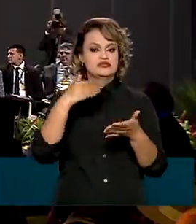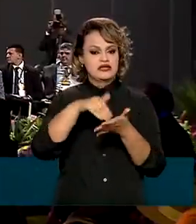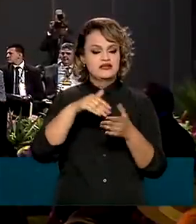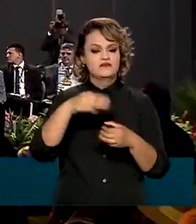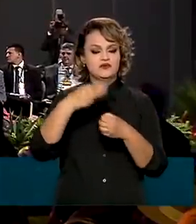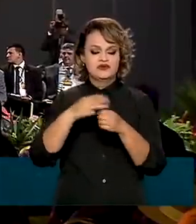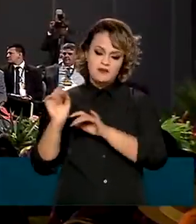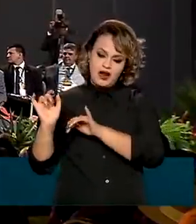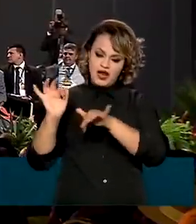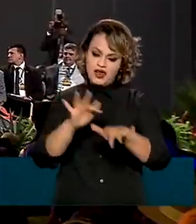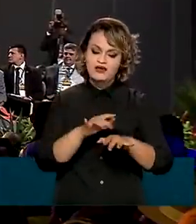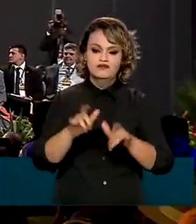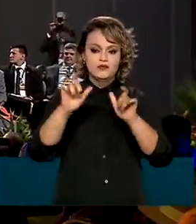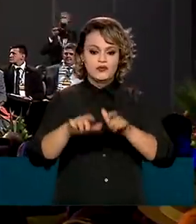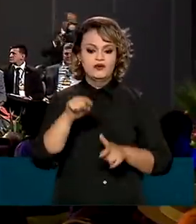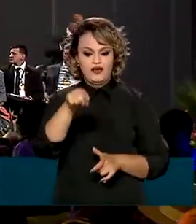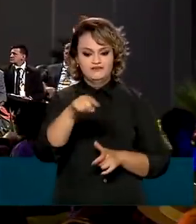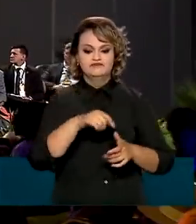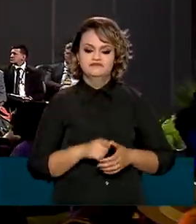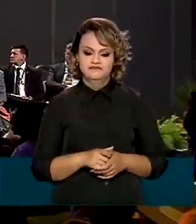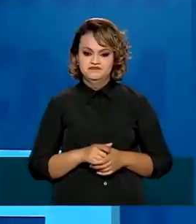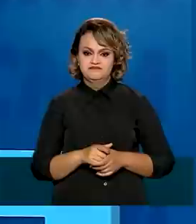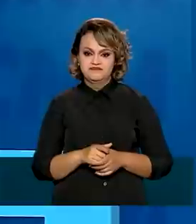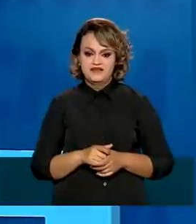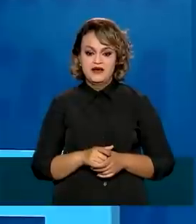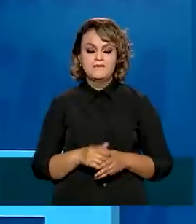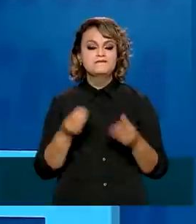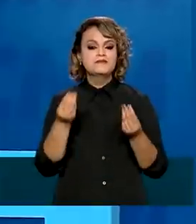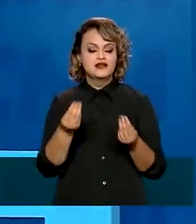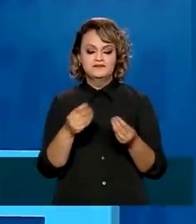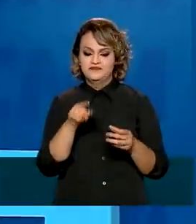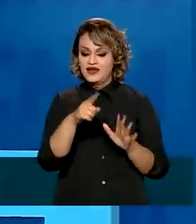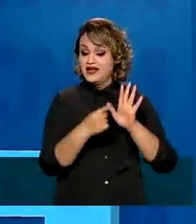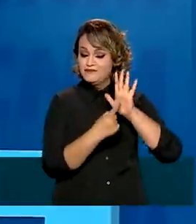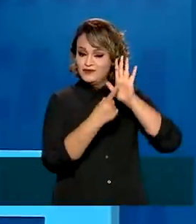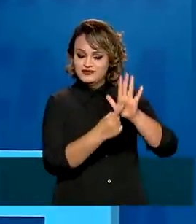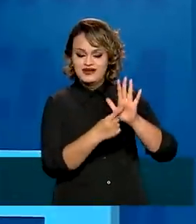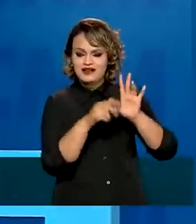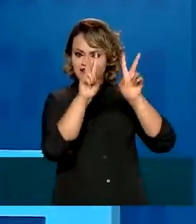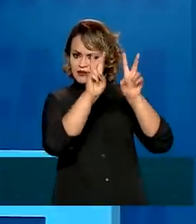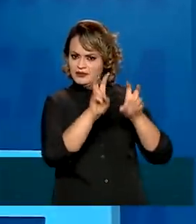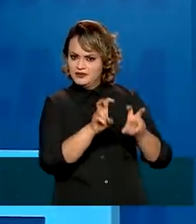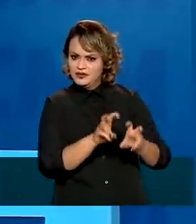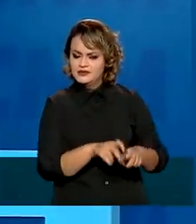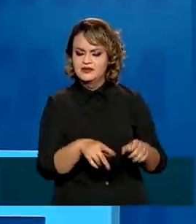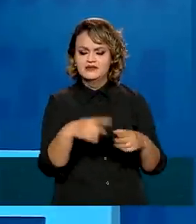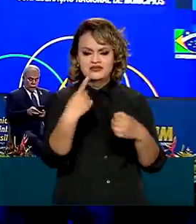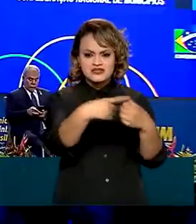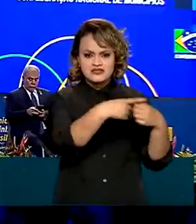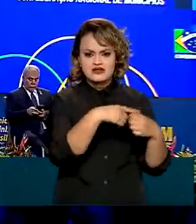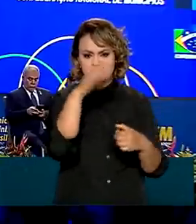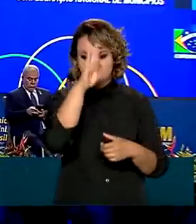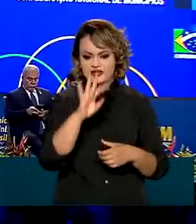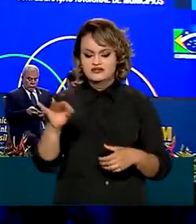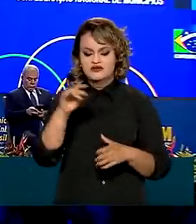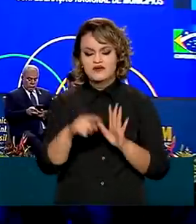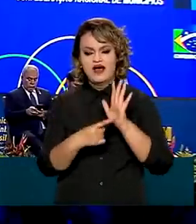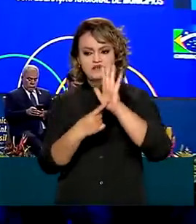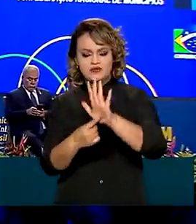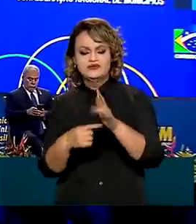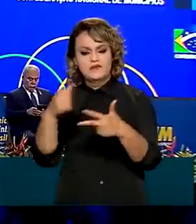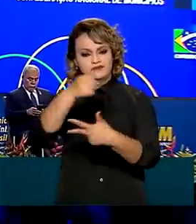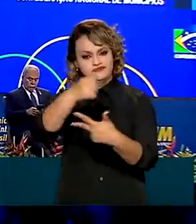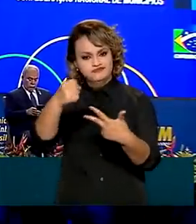se reuniram nesta edição da Marcha em Brasília para apresentar as principais pautas das cidades brasileiras aos poderes